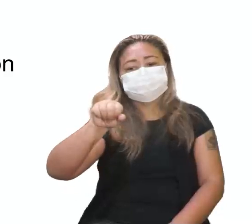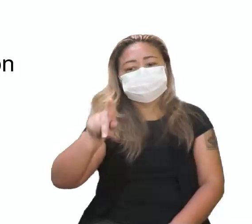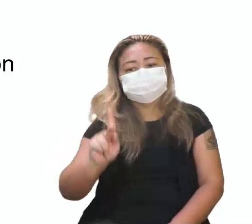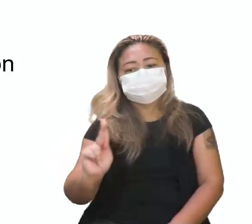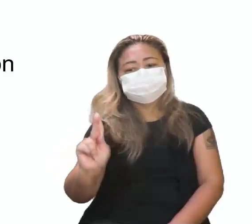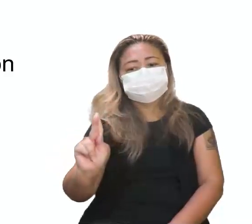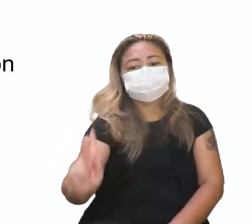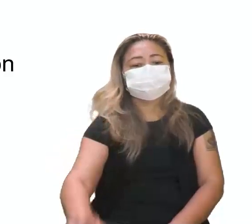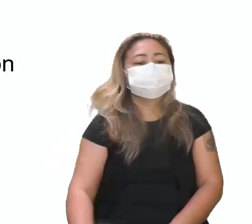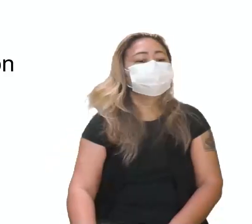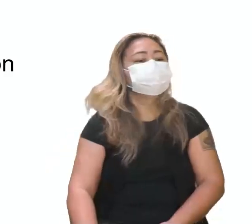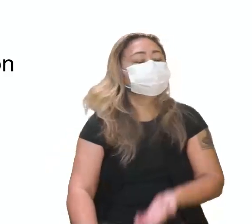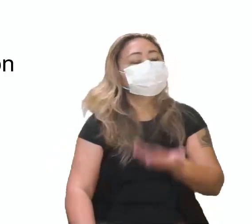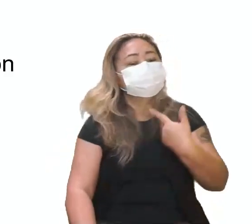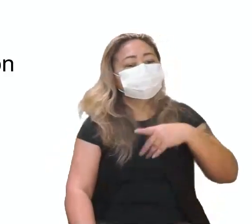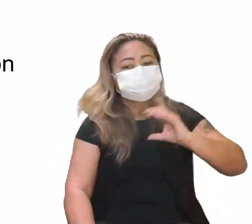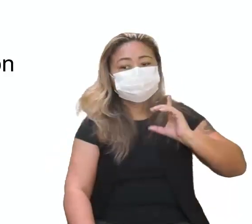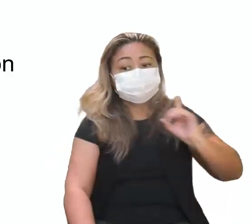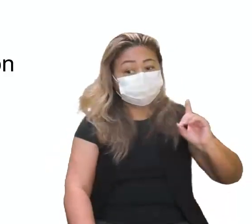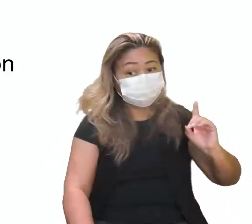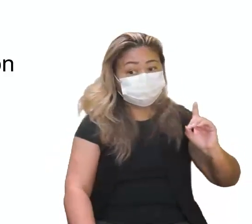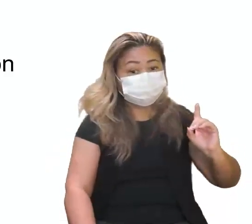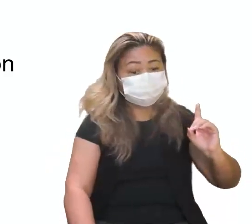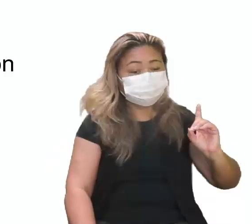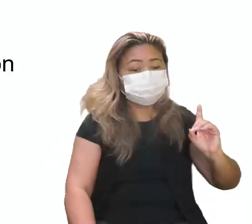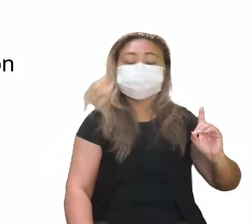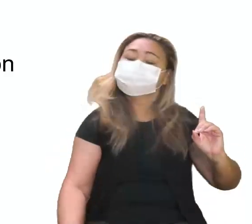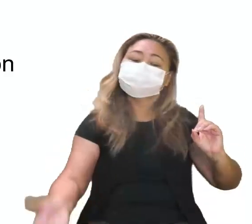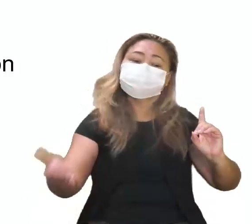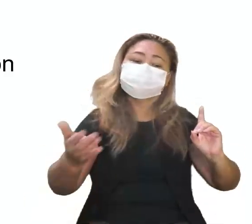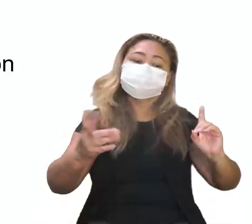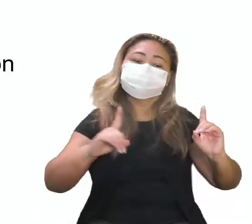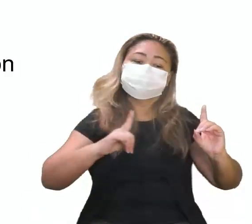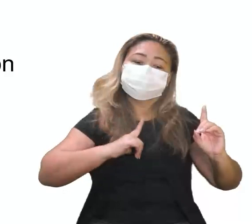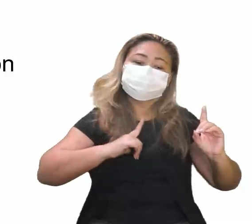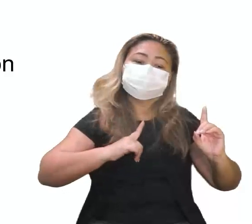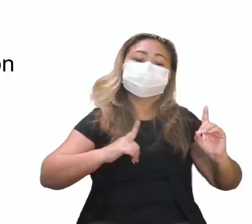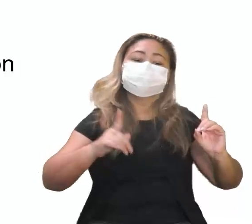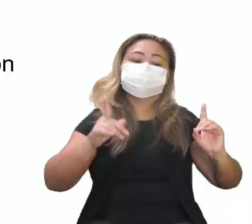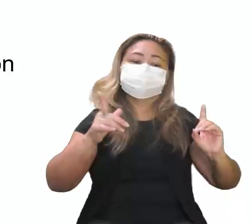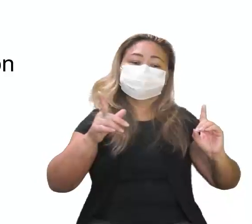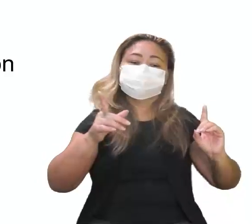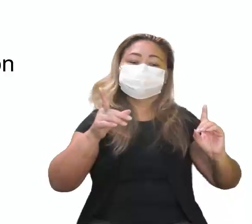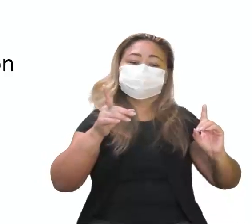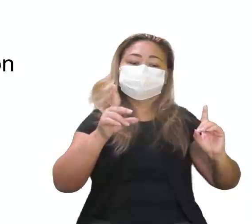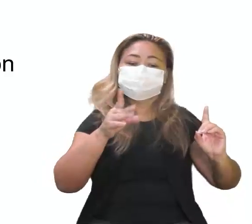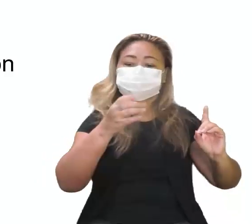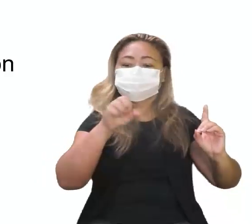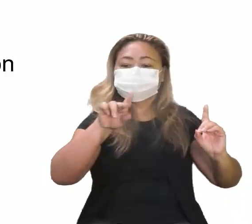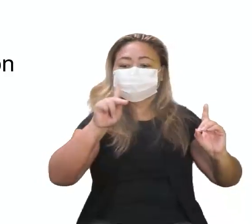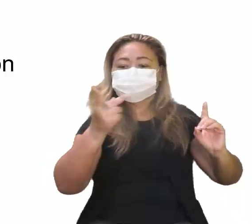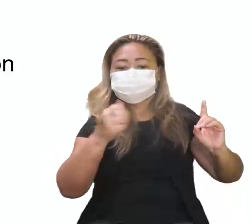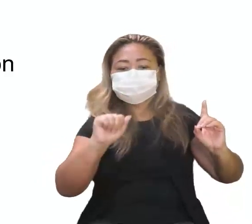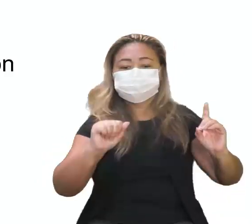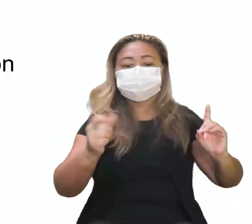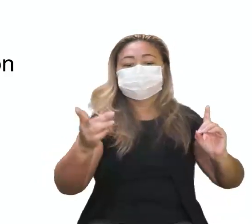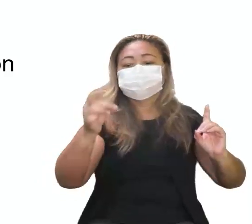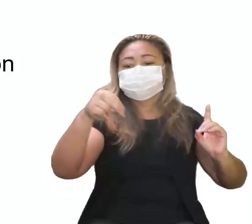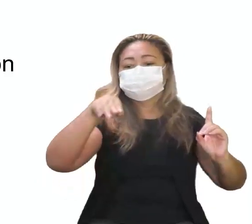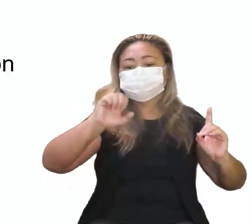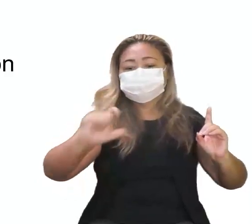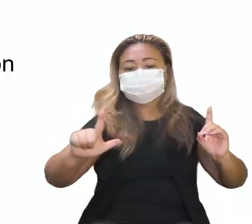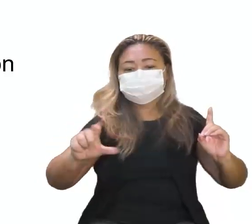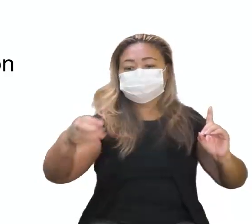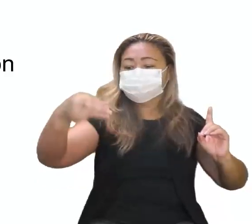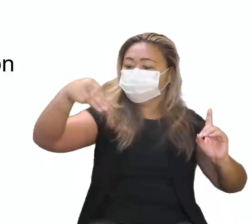Checkman. Eita! Aí, letra D, você também tem ele, o Eric, Daniel e a Mona Lisa de